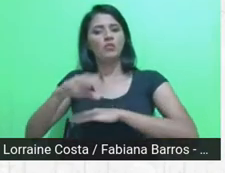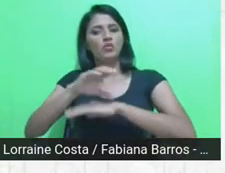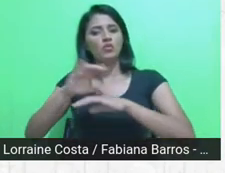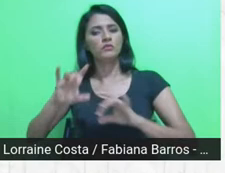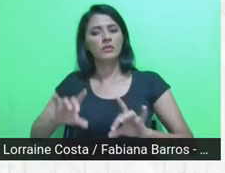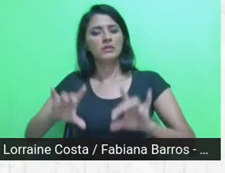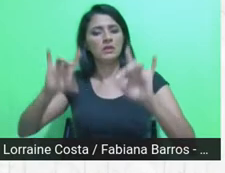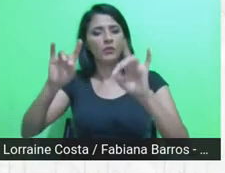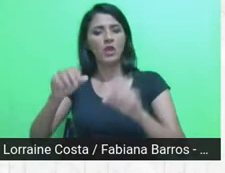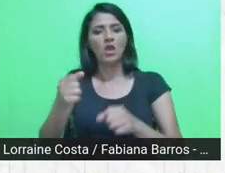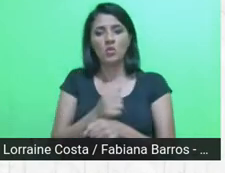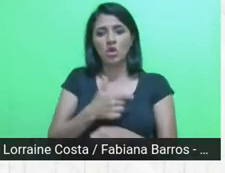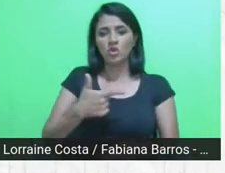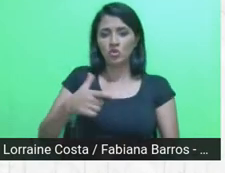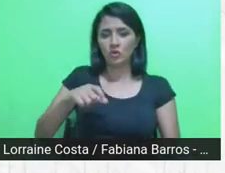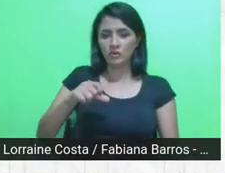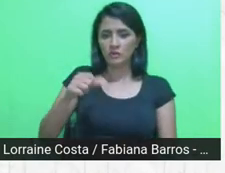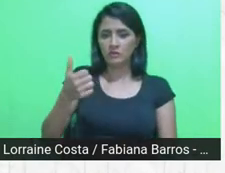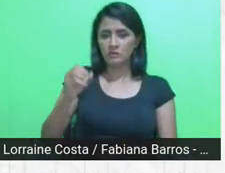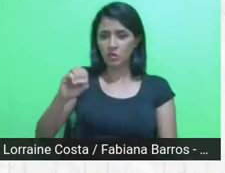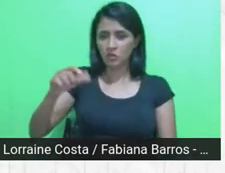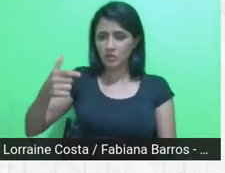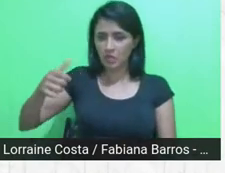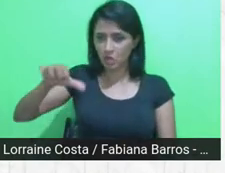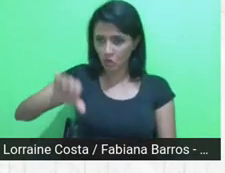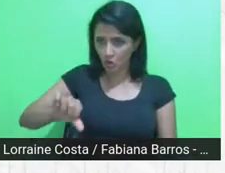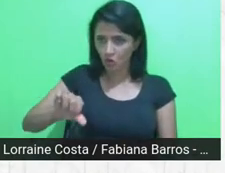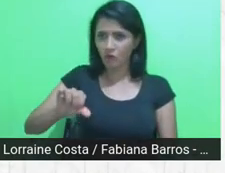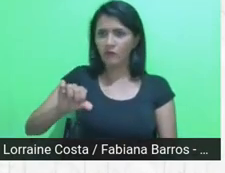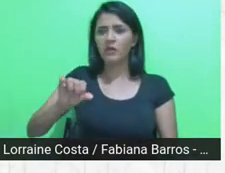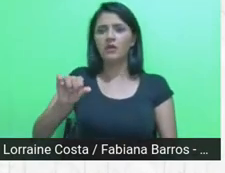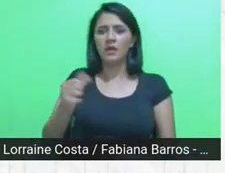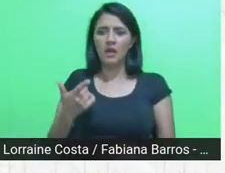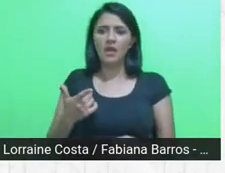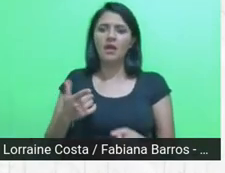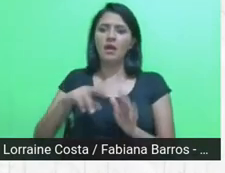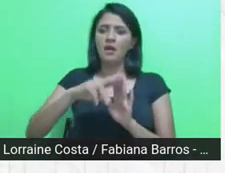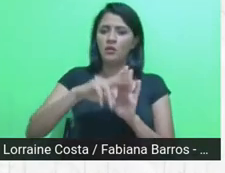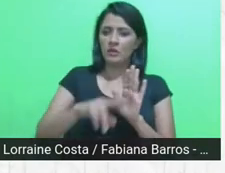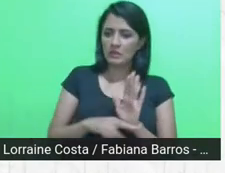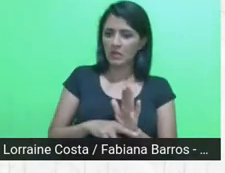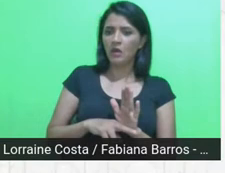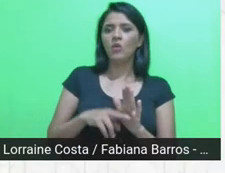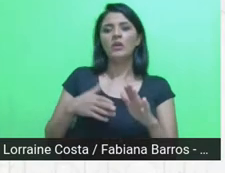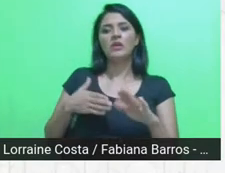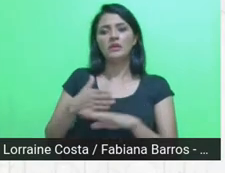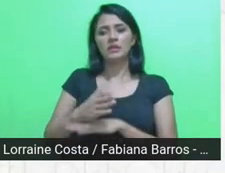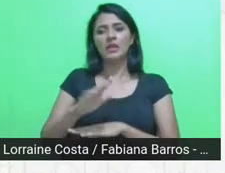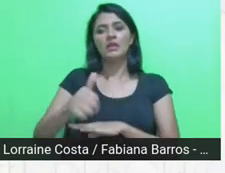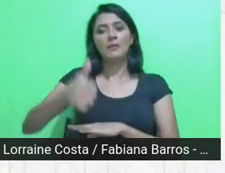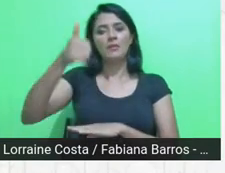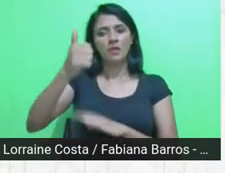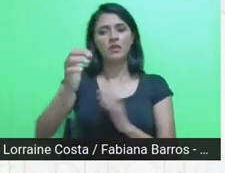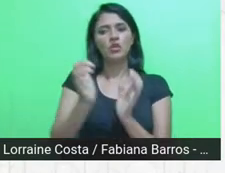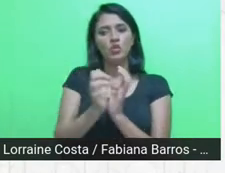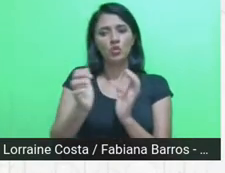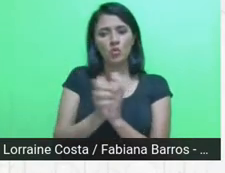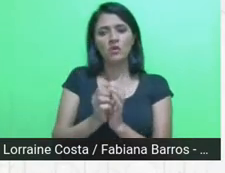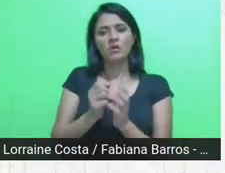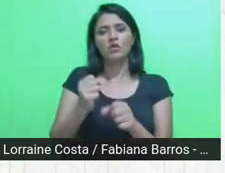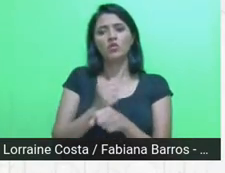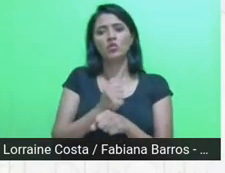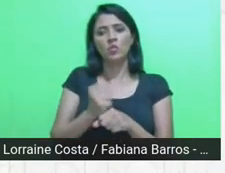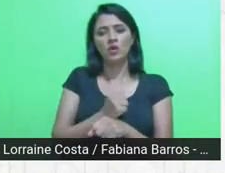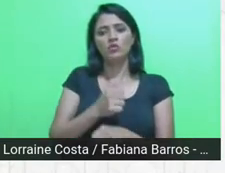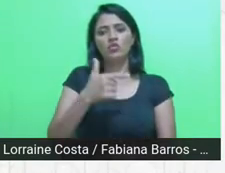regulamentação da especialização e a entrada da primeira turma em 2020, que eu vou falar um pouquinho mais